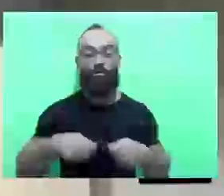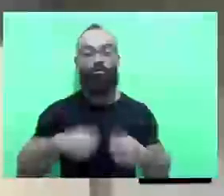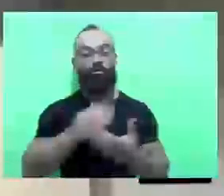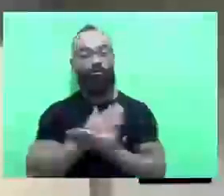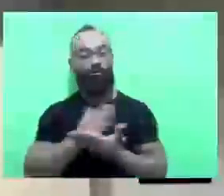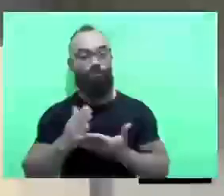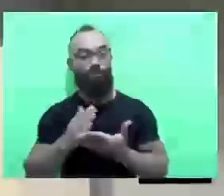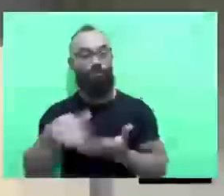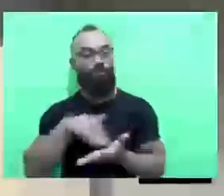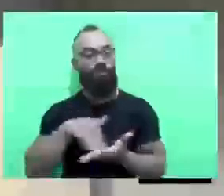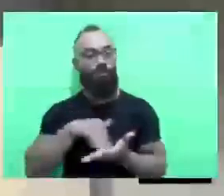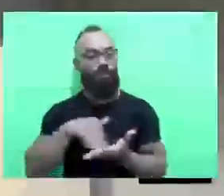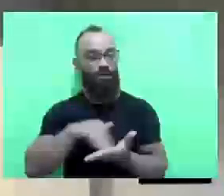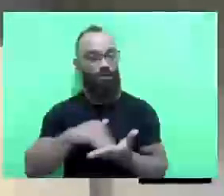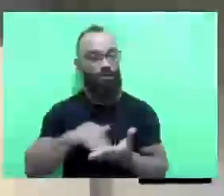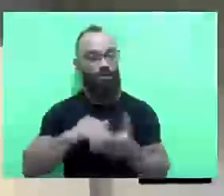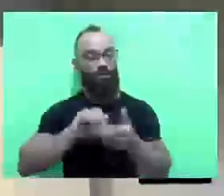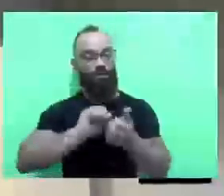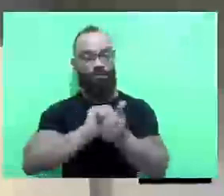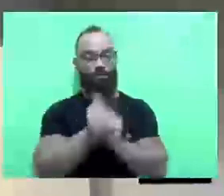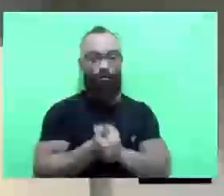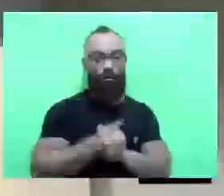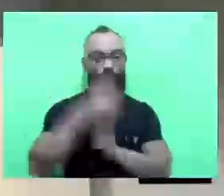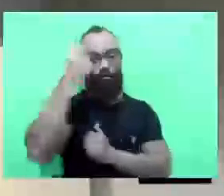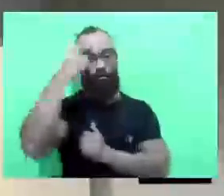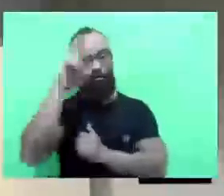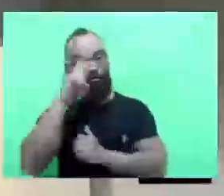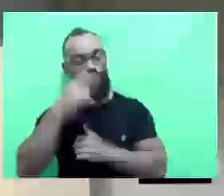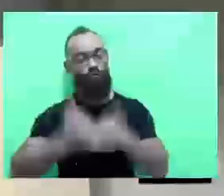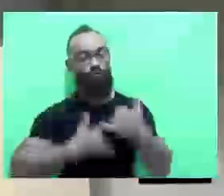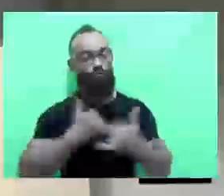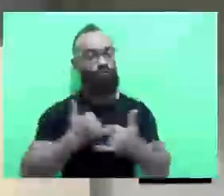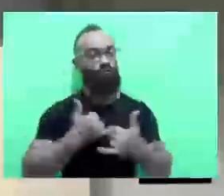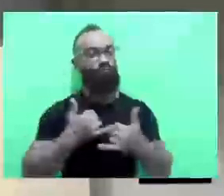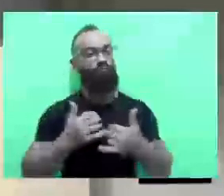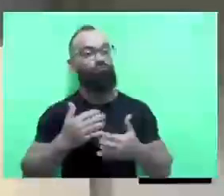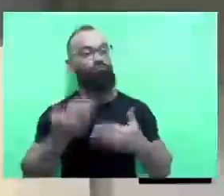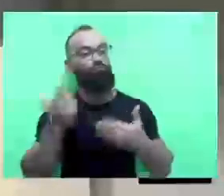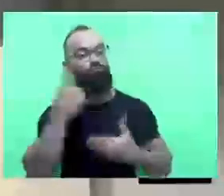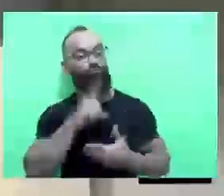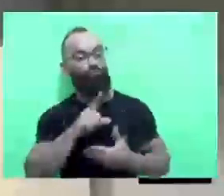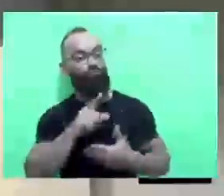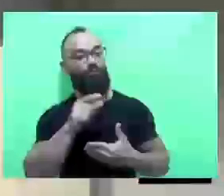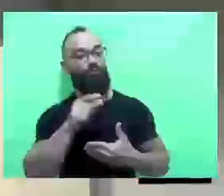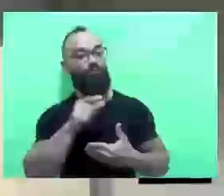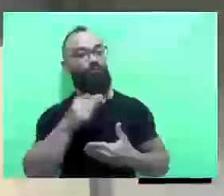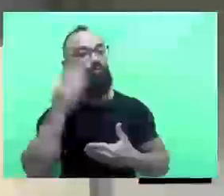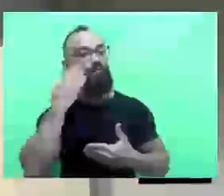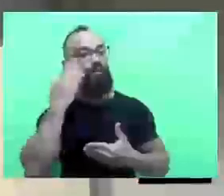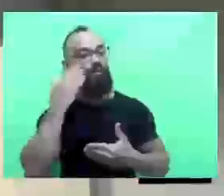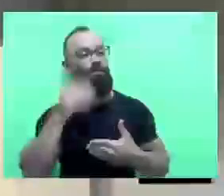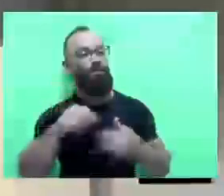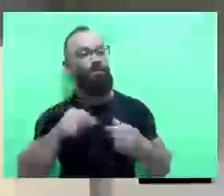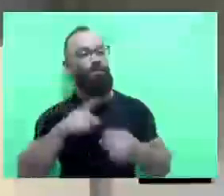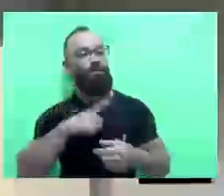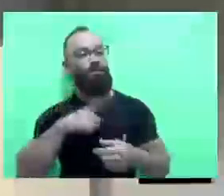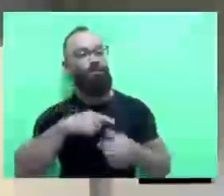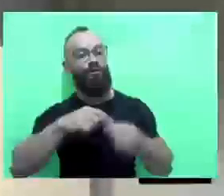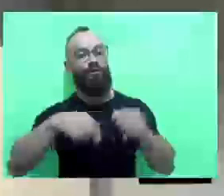da Secretaria de Esporte, de Cultura e de Lazer, e, obviamente, essa casa se coloca à disposição. A gente sabe que a gente tem tantas demandas